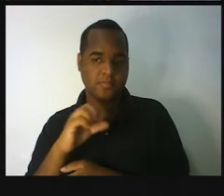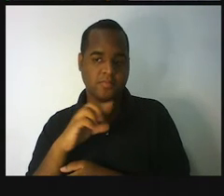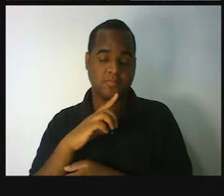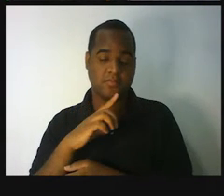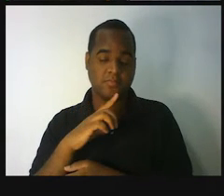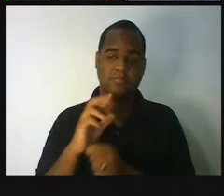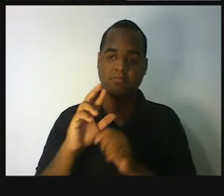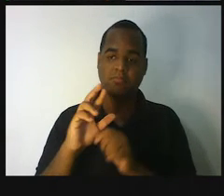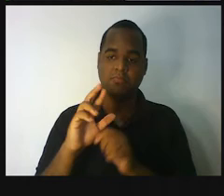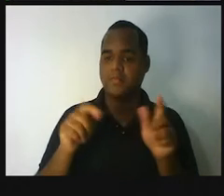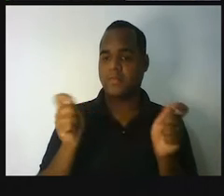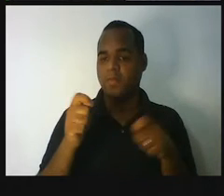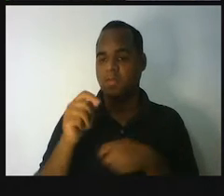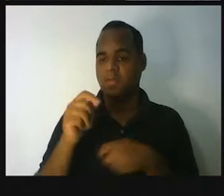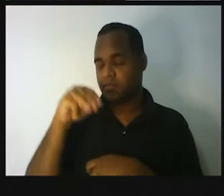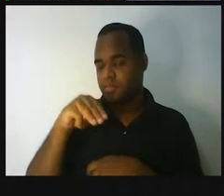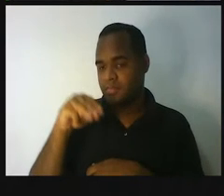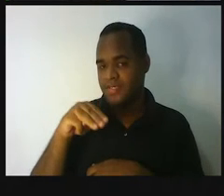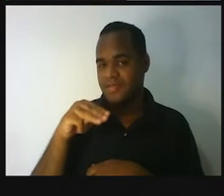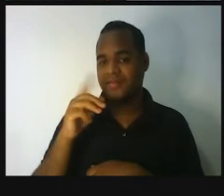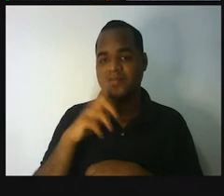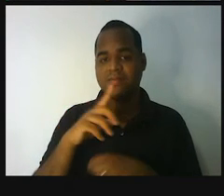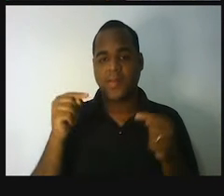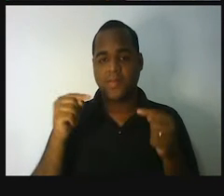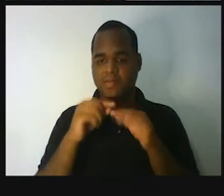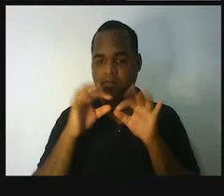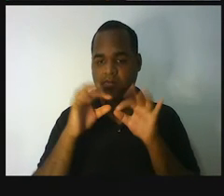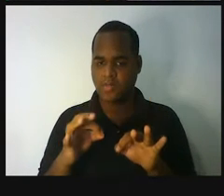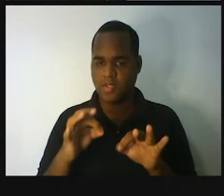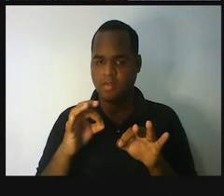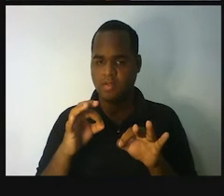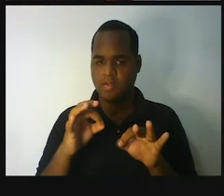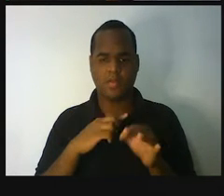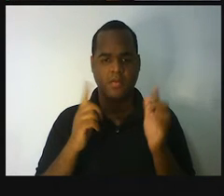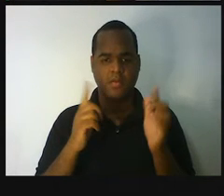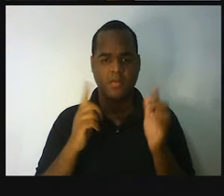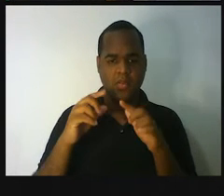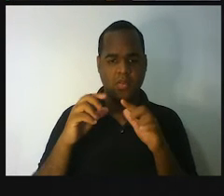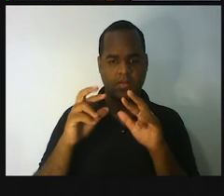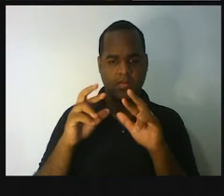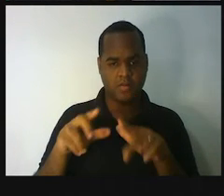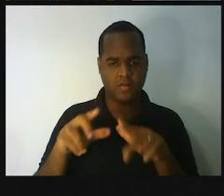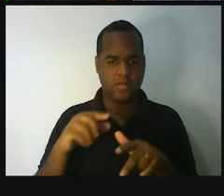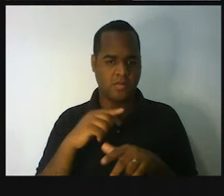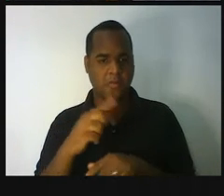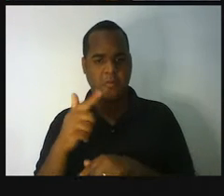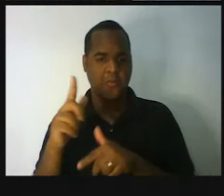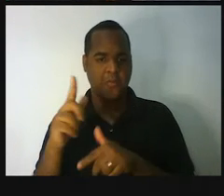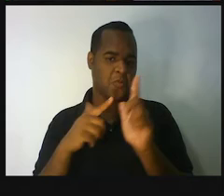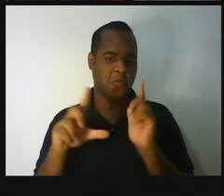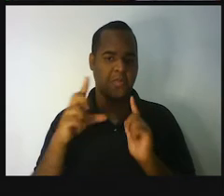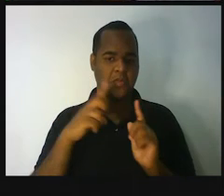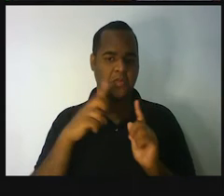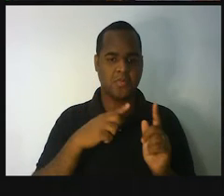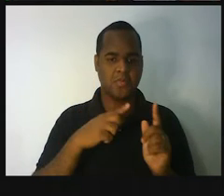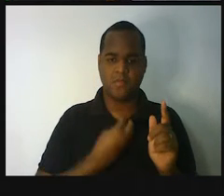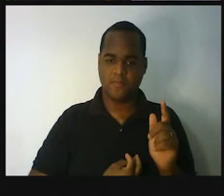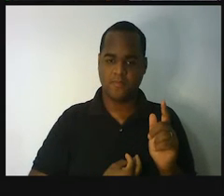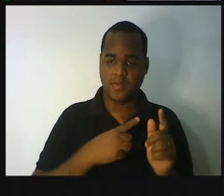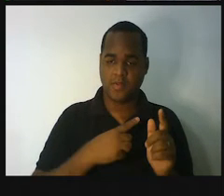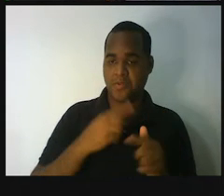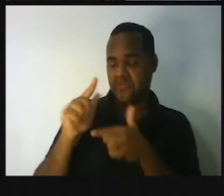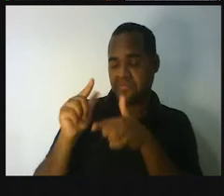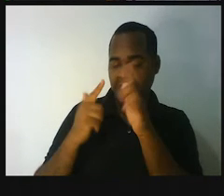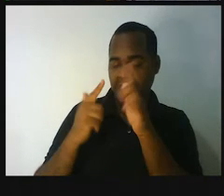Será que o metro é a forma mais adequada de medir? Então, existe outro tipo de unidade além do metro?